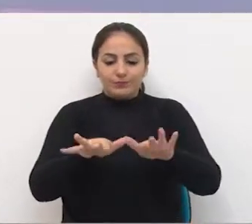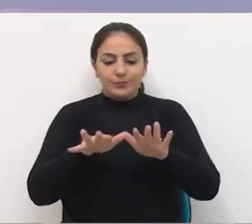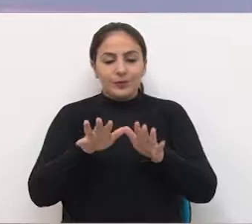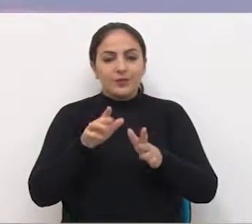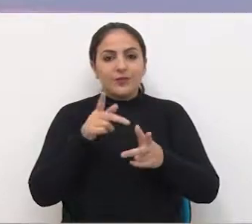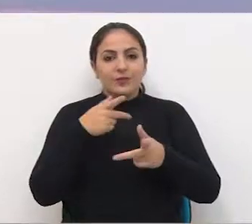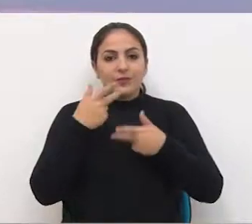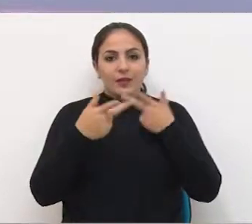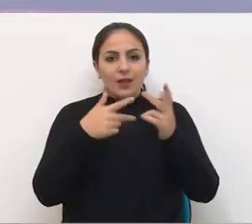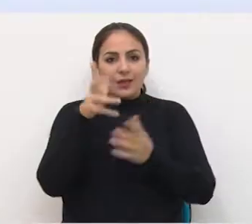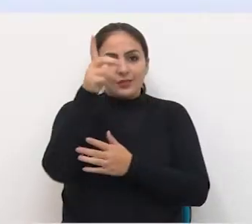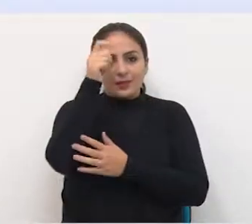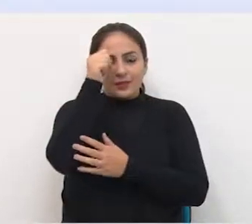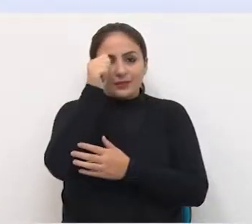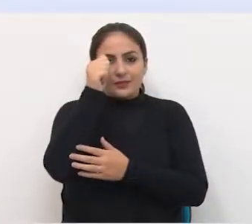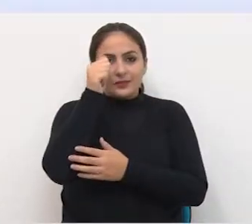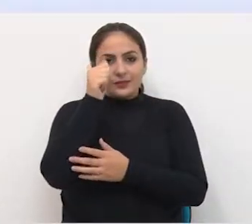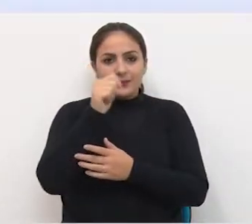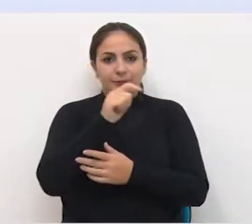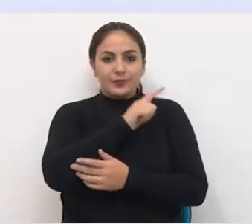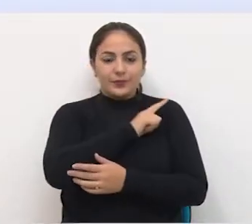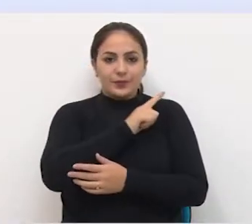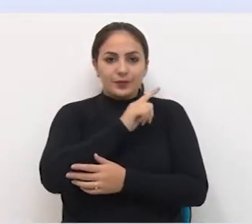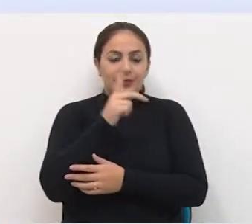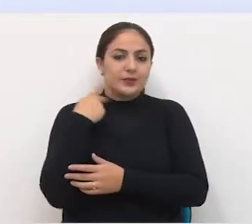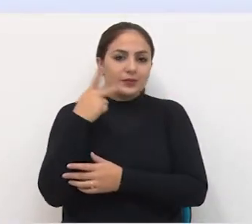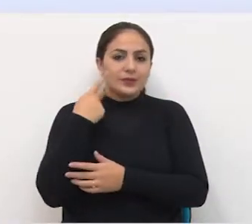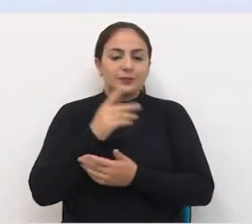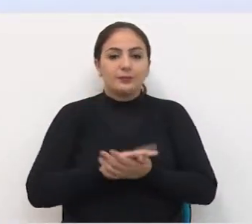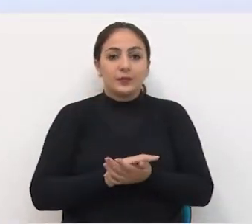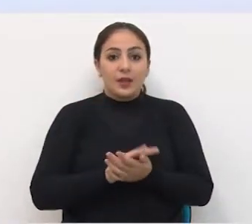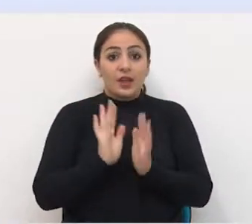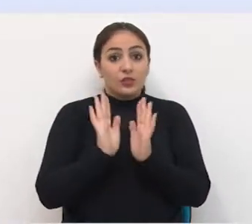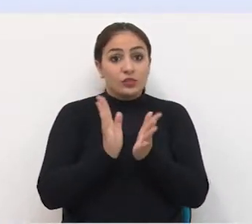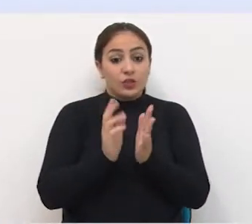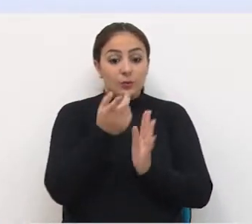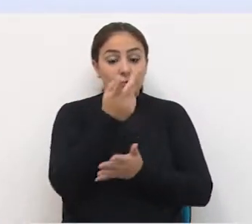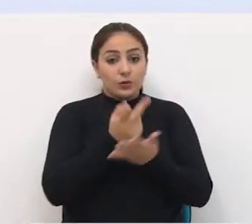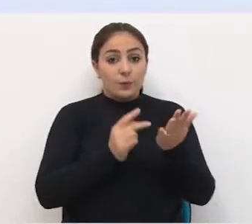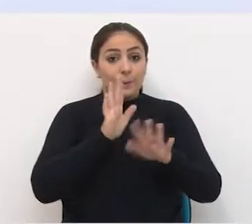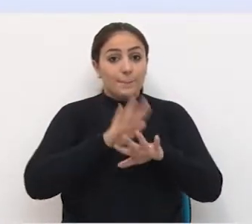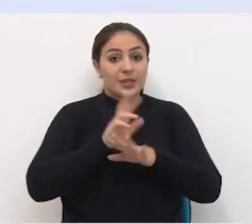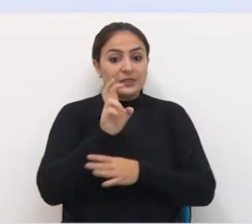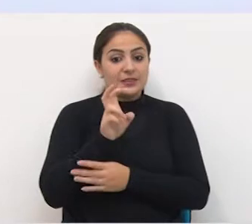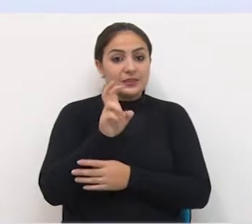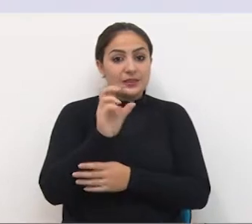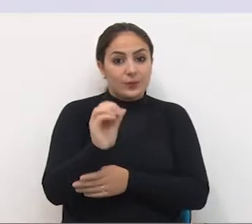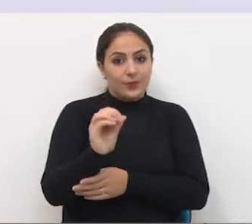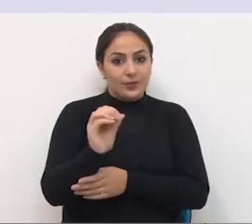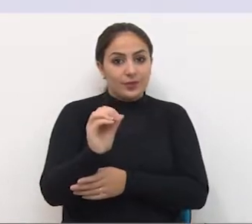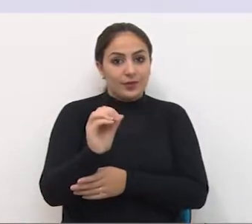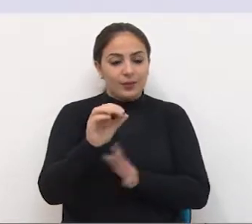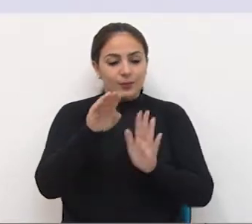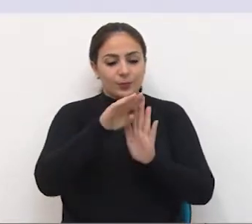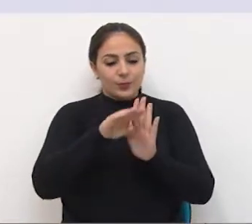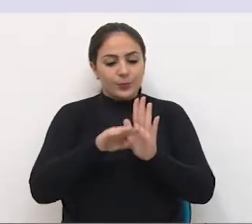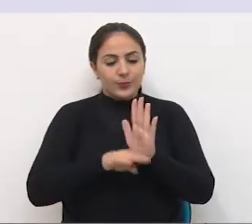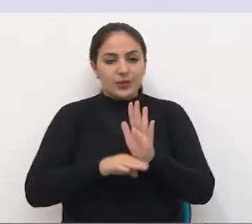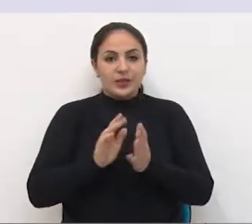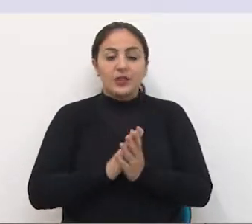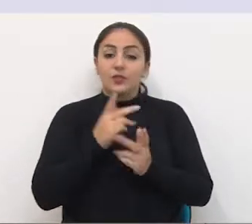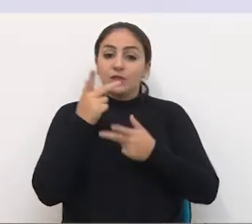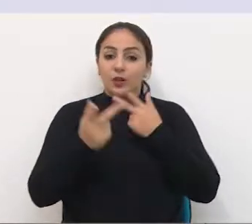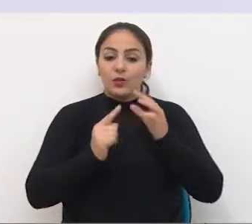mandato. Confira. Neste período, o Tucano já protocolou mais de 50 matérias. Ele destacou